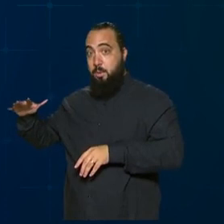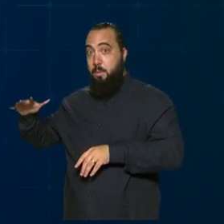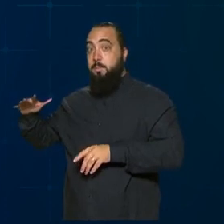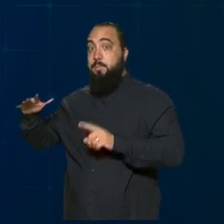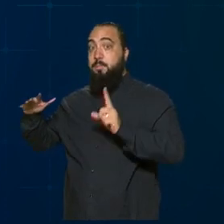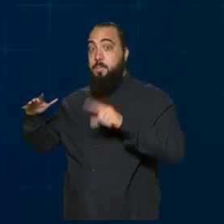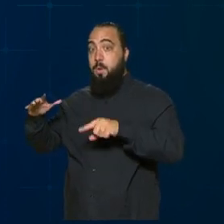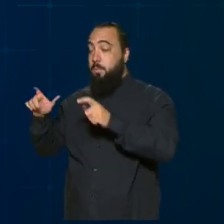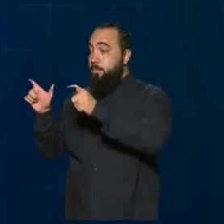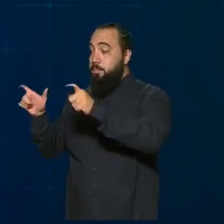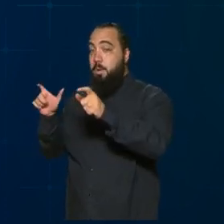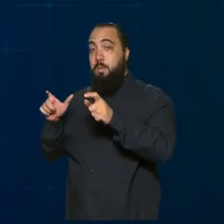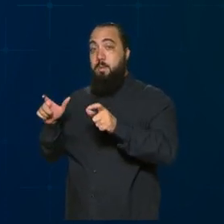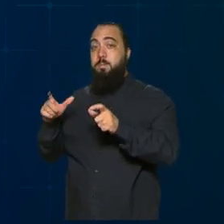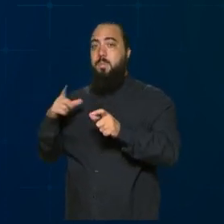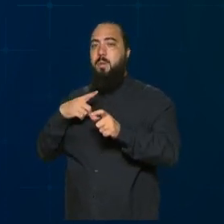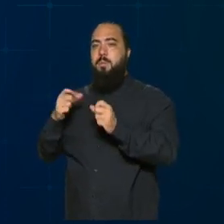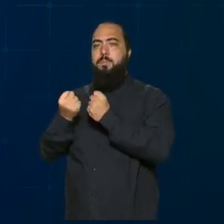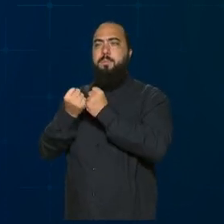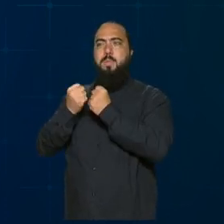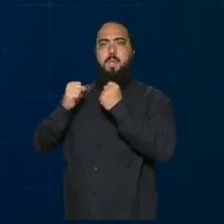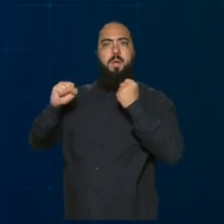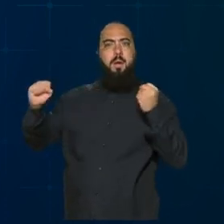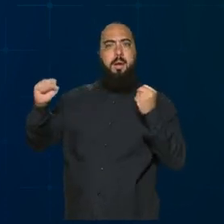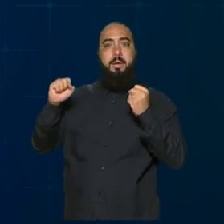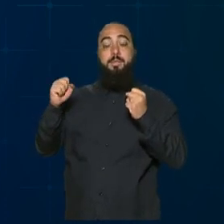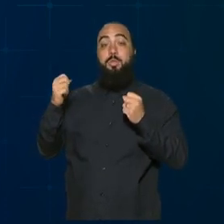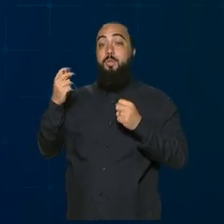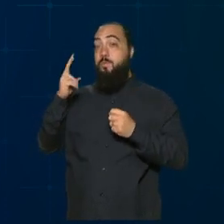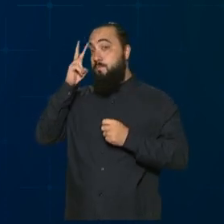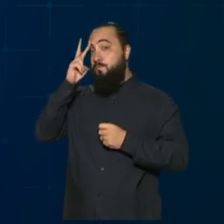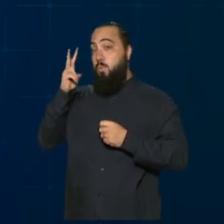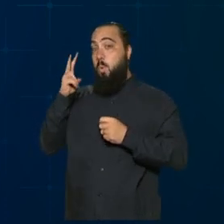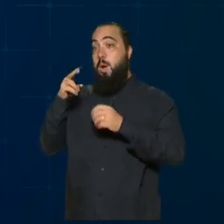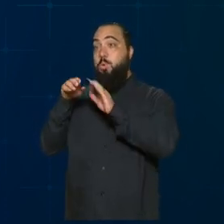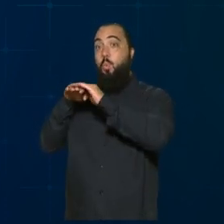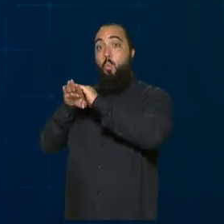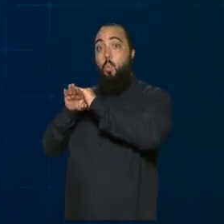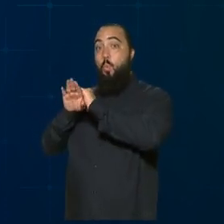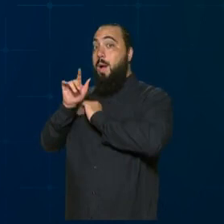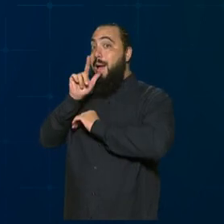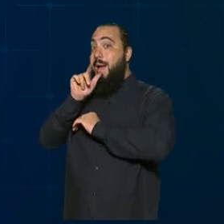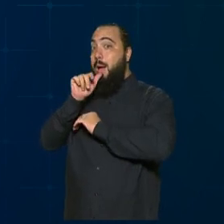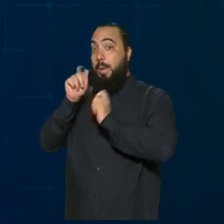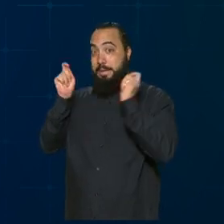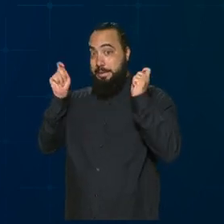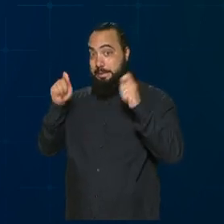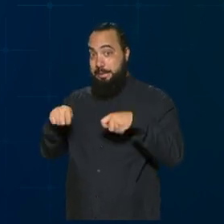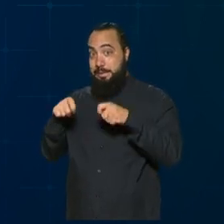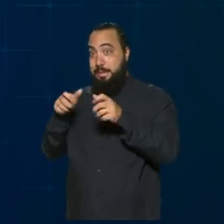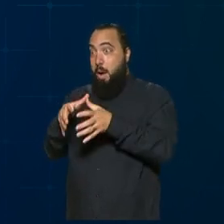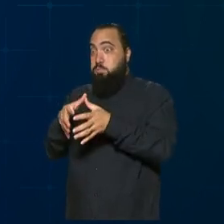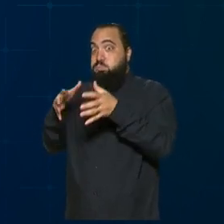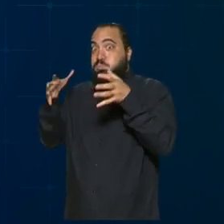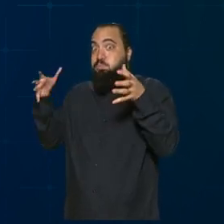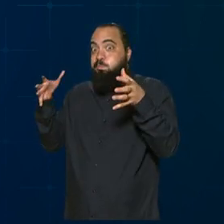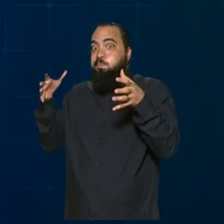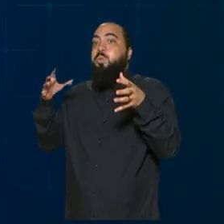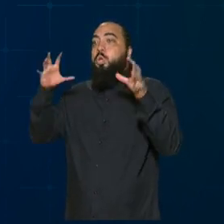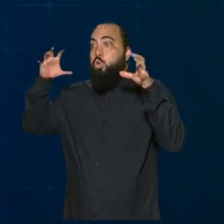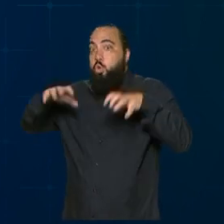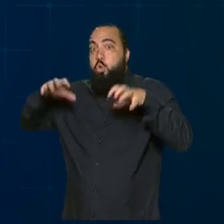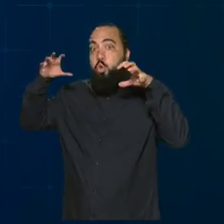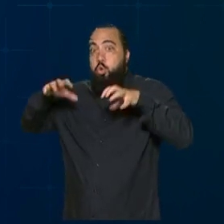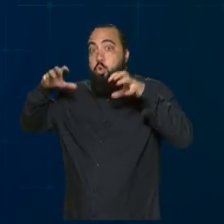atmosféricos, devido a grande concentração de volume de água, são capazes de criar uma quantidade significativa de